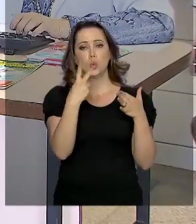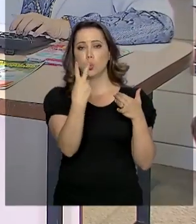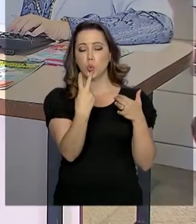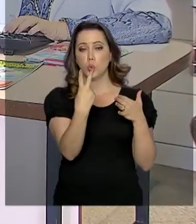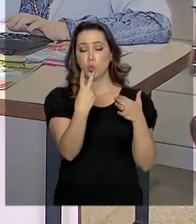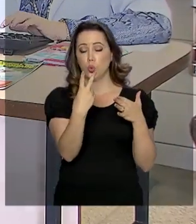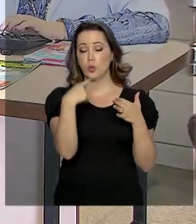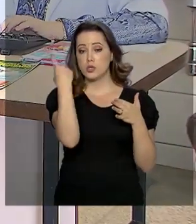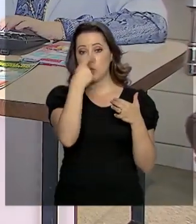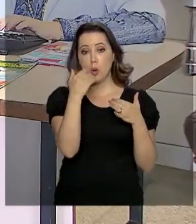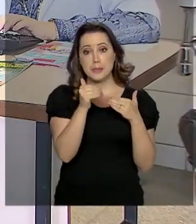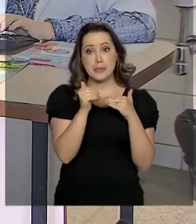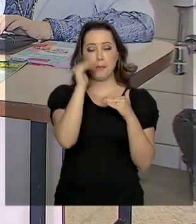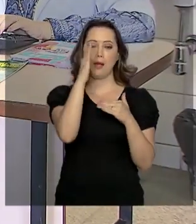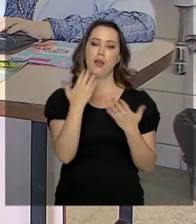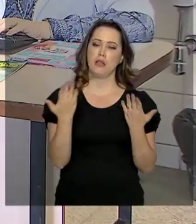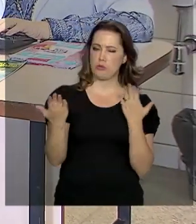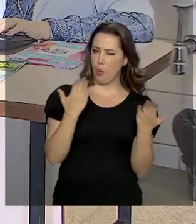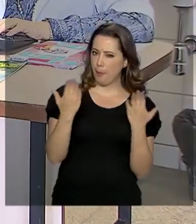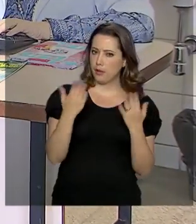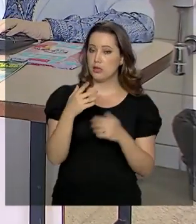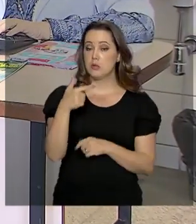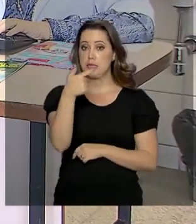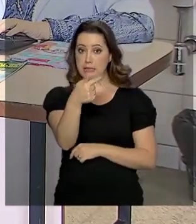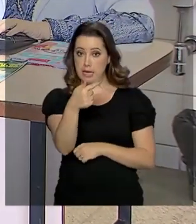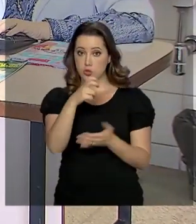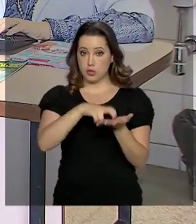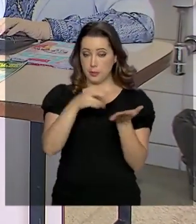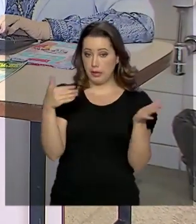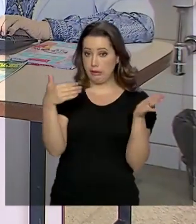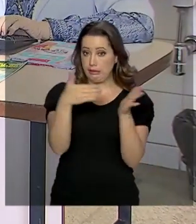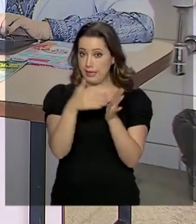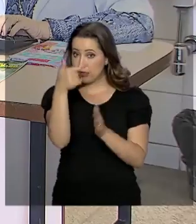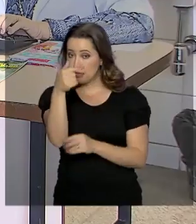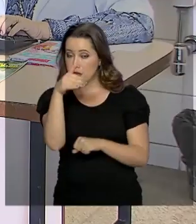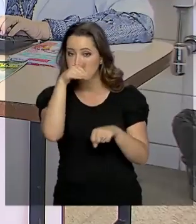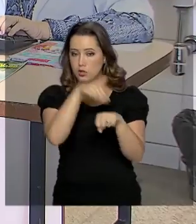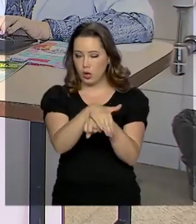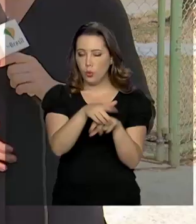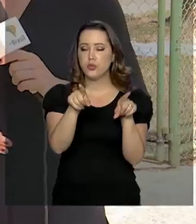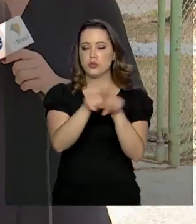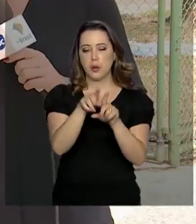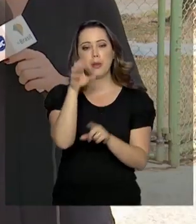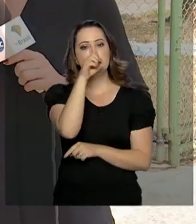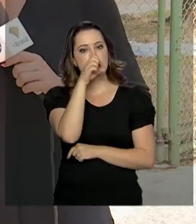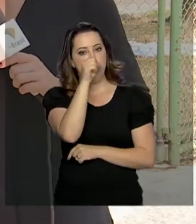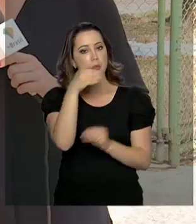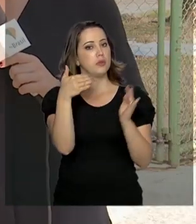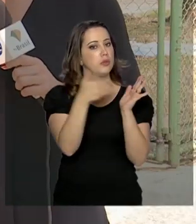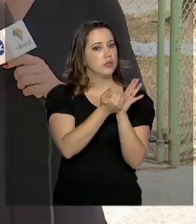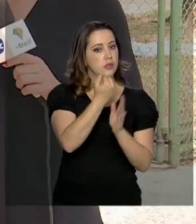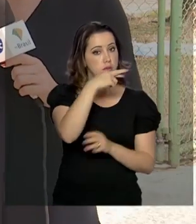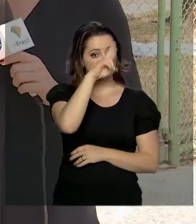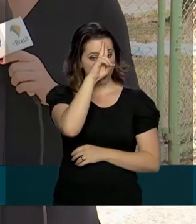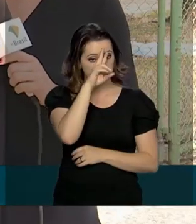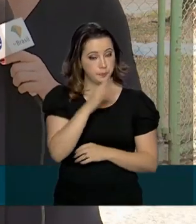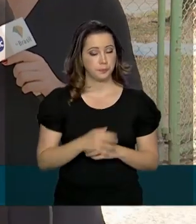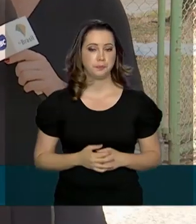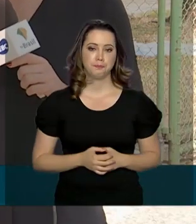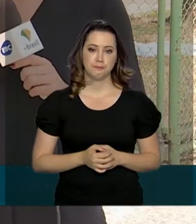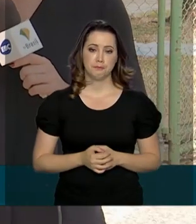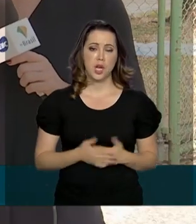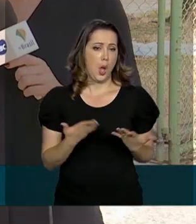ou seja, das sete da manhã até sete da noite e também aos sábados até meio-dia. Além de ampliar o acesso da